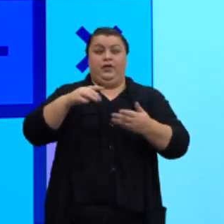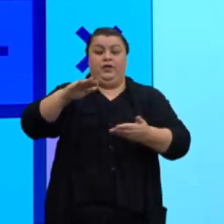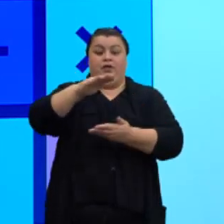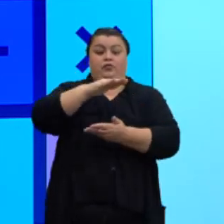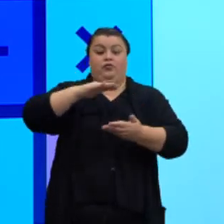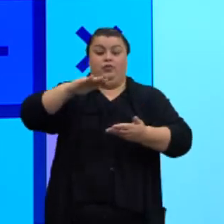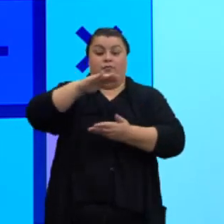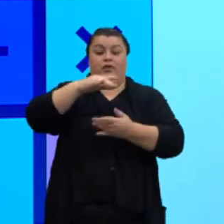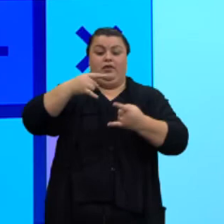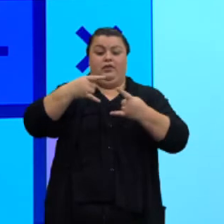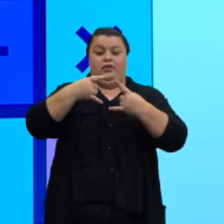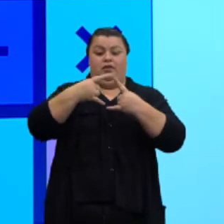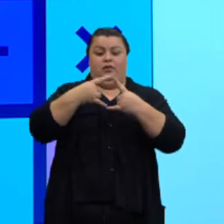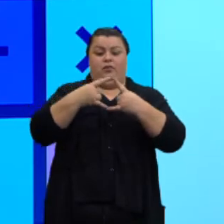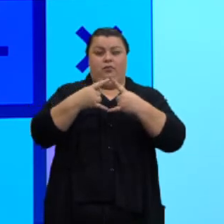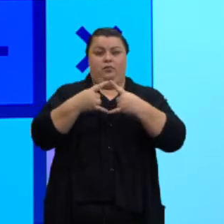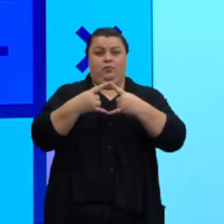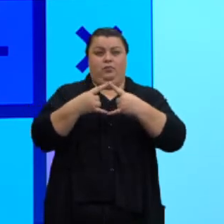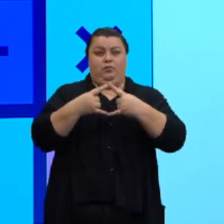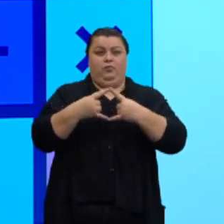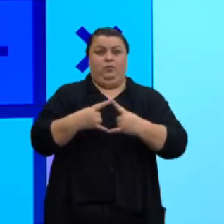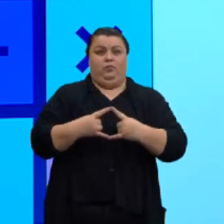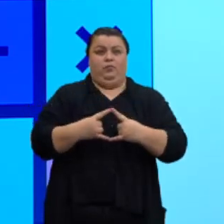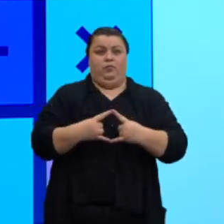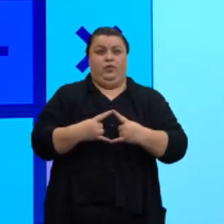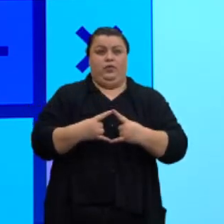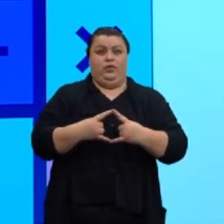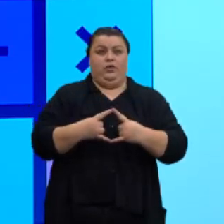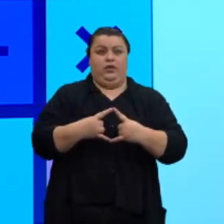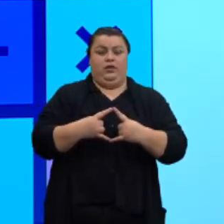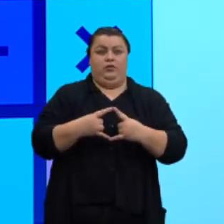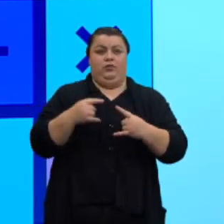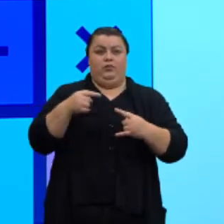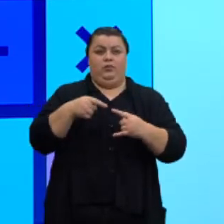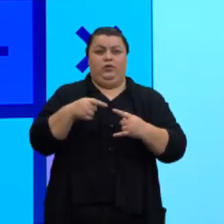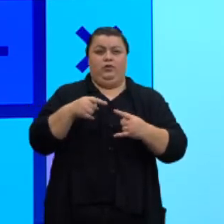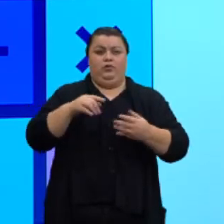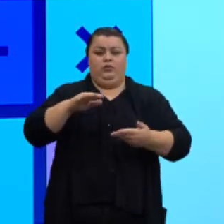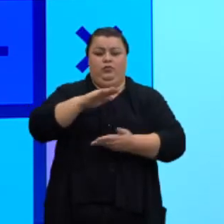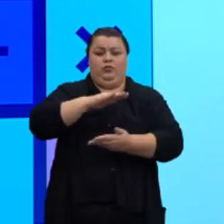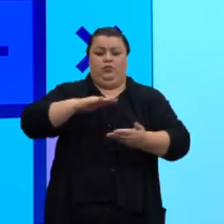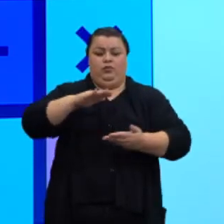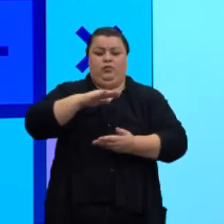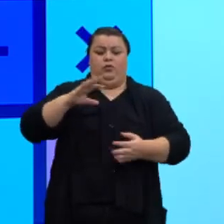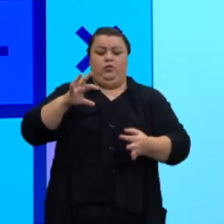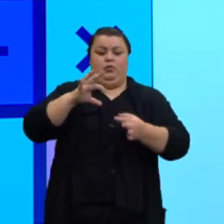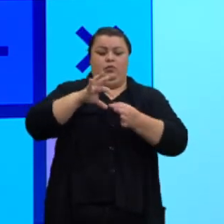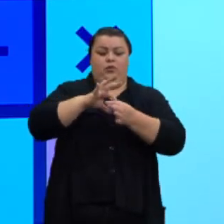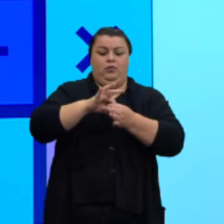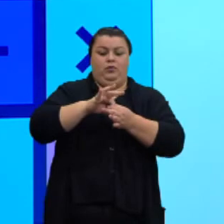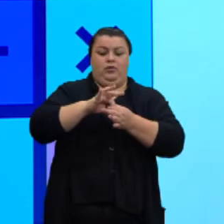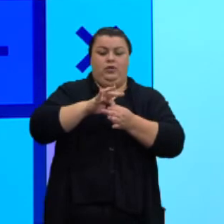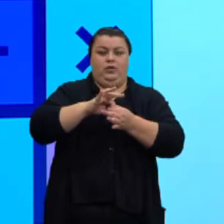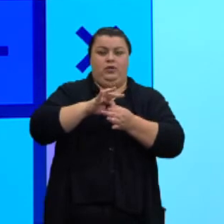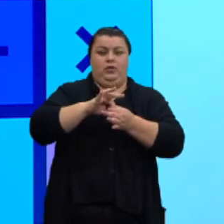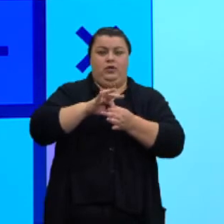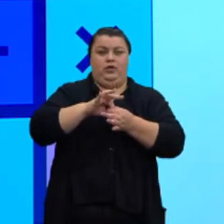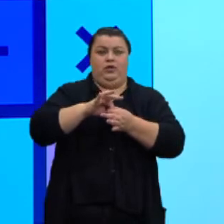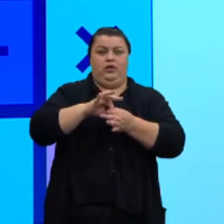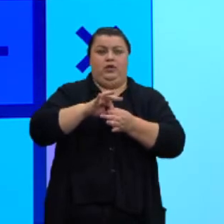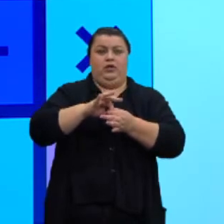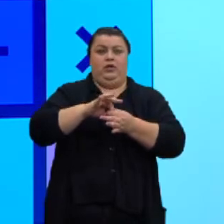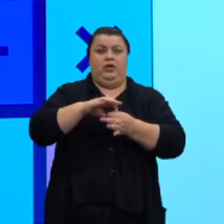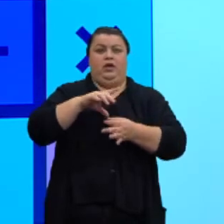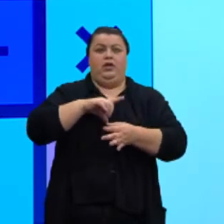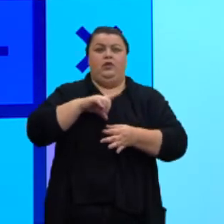e quando eu desço com essas bases para unir de um plano ao outro, eu formo, então, retângulos nas